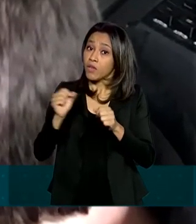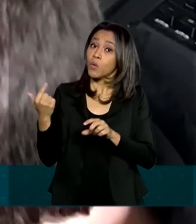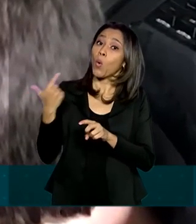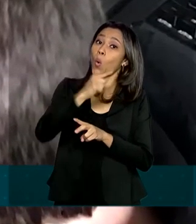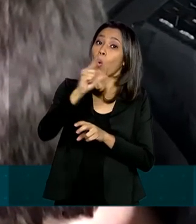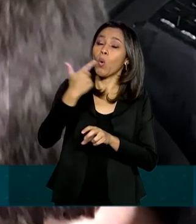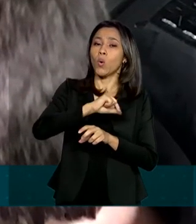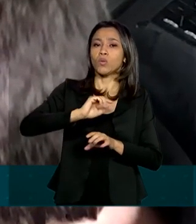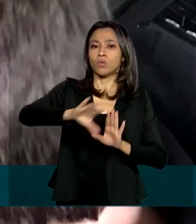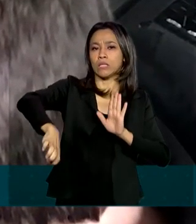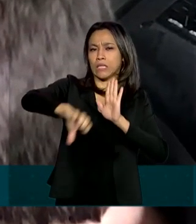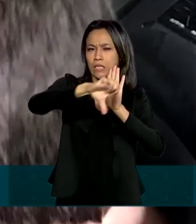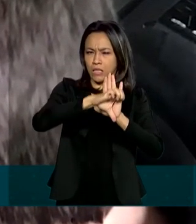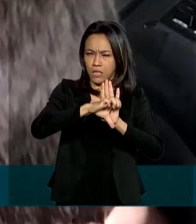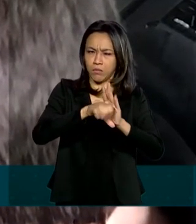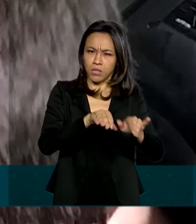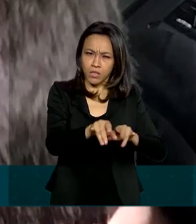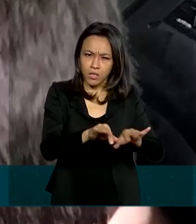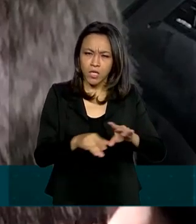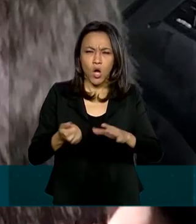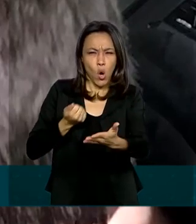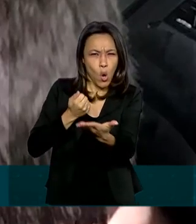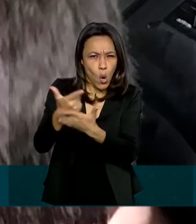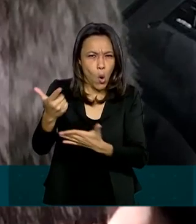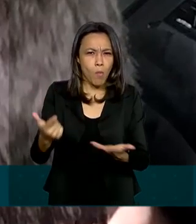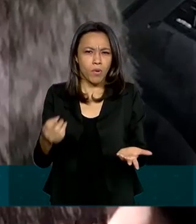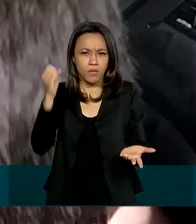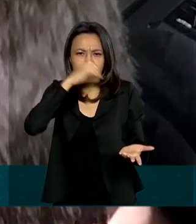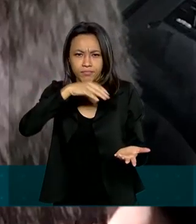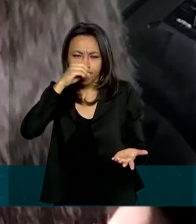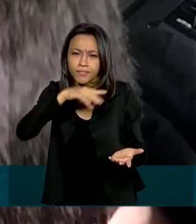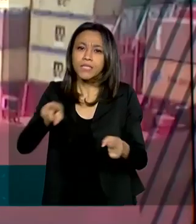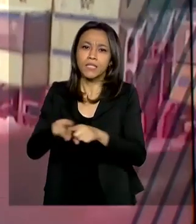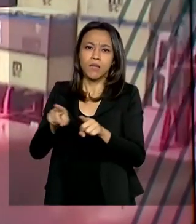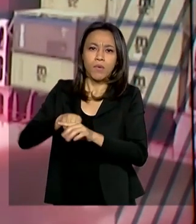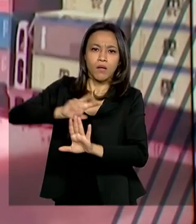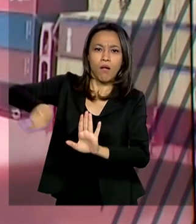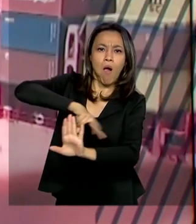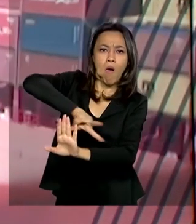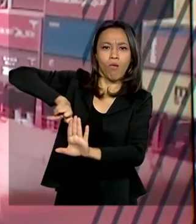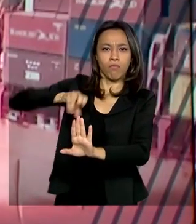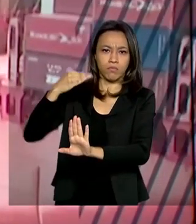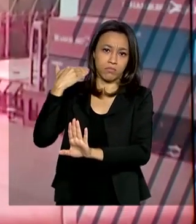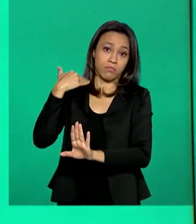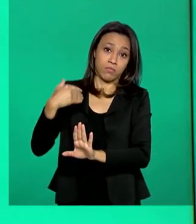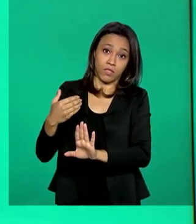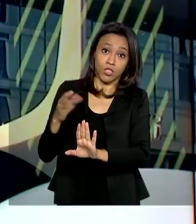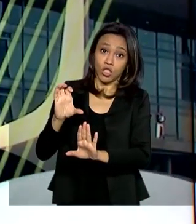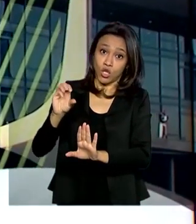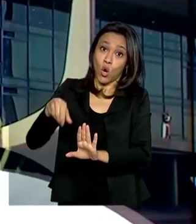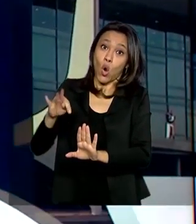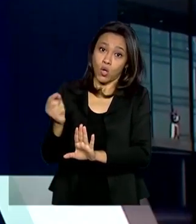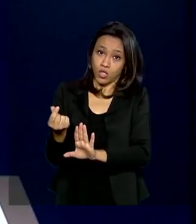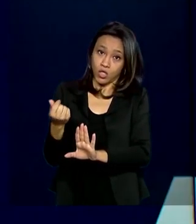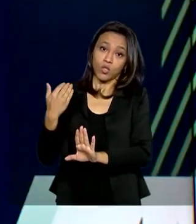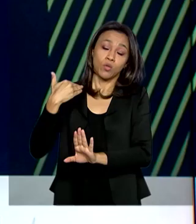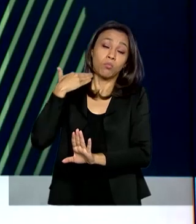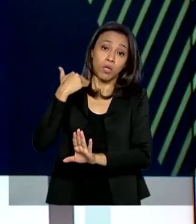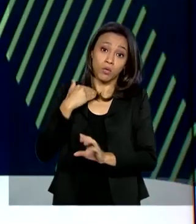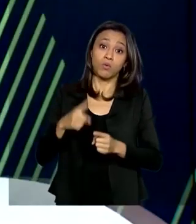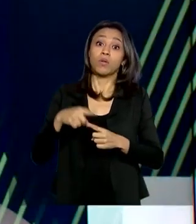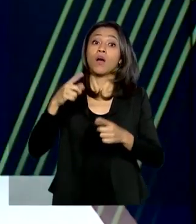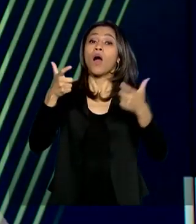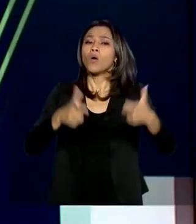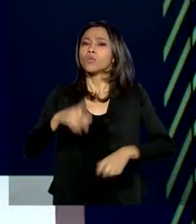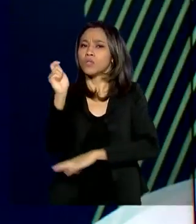cibernéticos, como compras fraudulentas pela internet e fraudes bancárias. A operação acontece nos estados do Rio Grande do